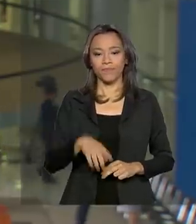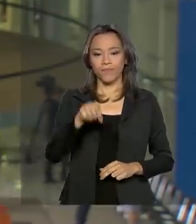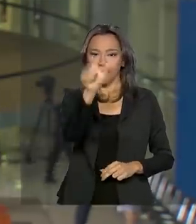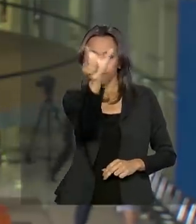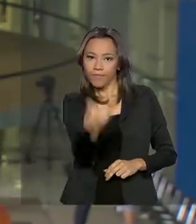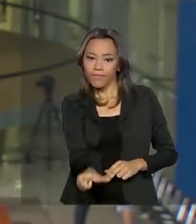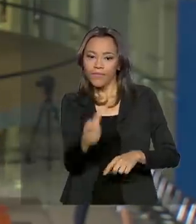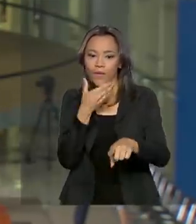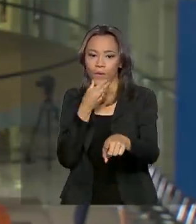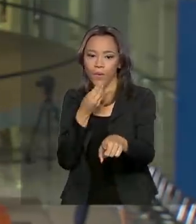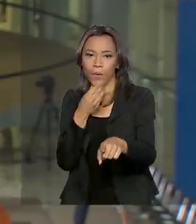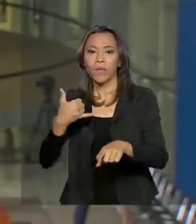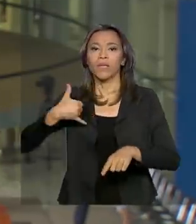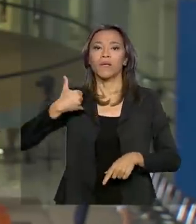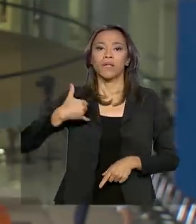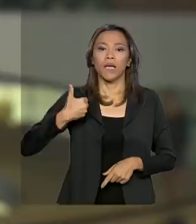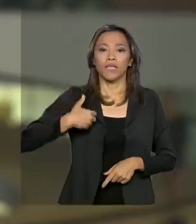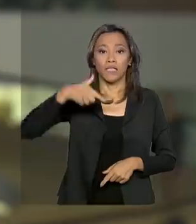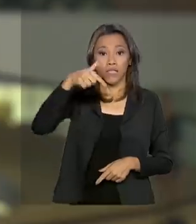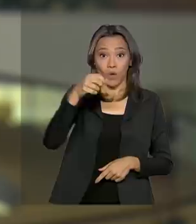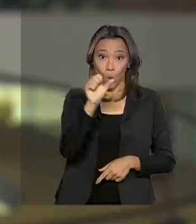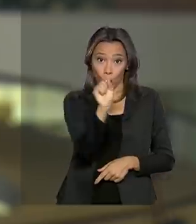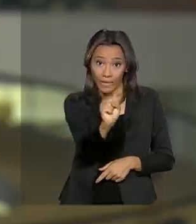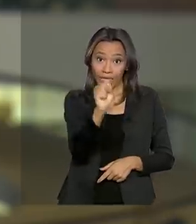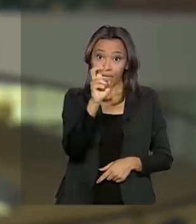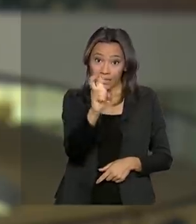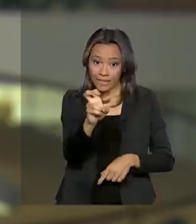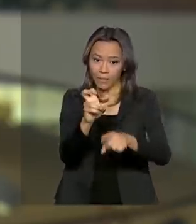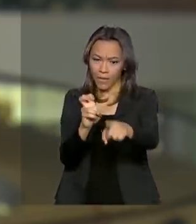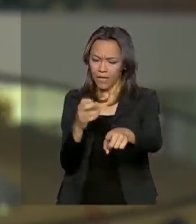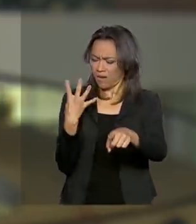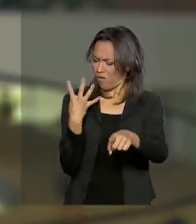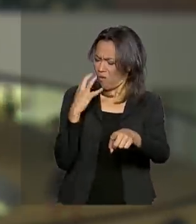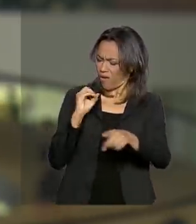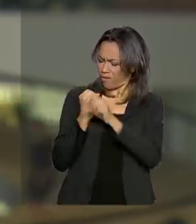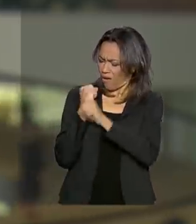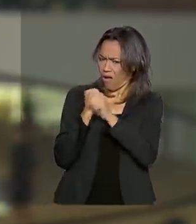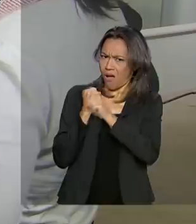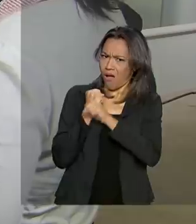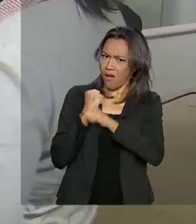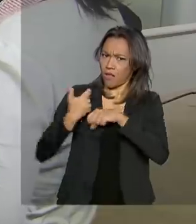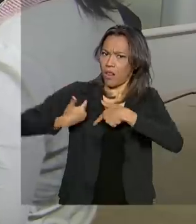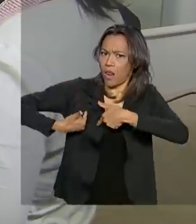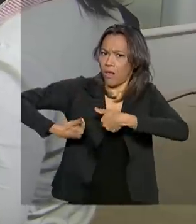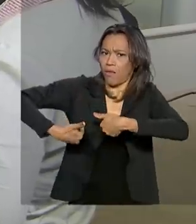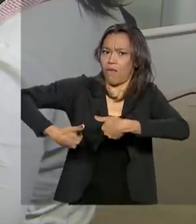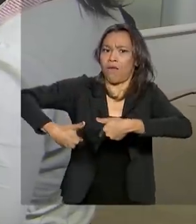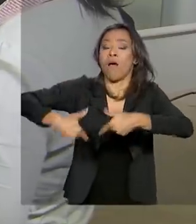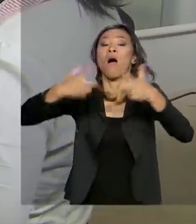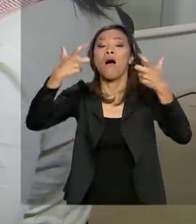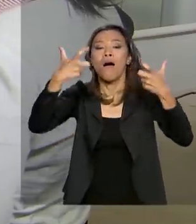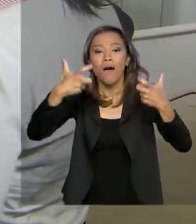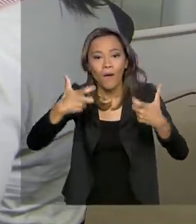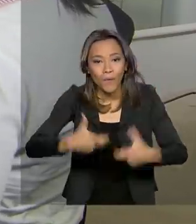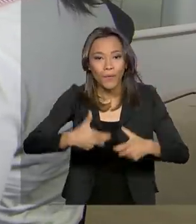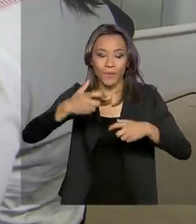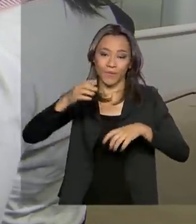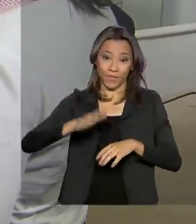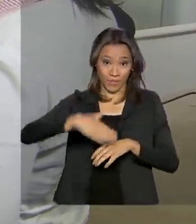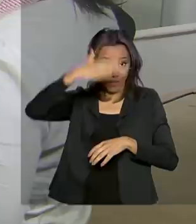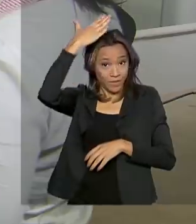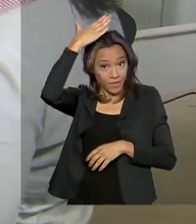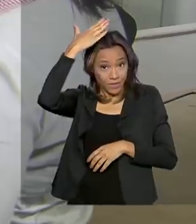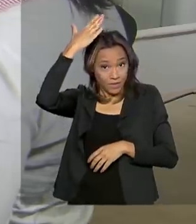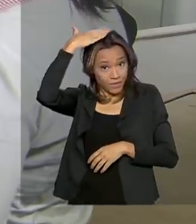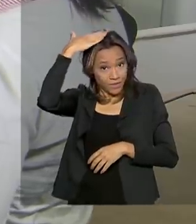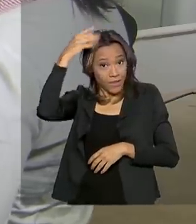Seu Onias tem 85 anos. Há 40, o produtor rural, está no Pará. A propriedade fica num assentamento no